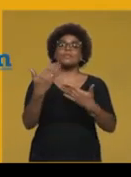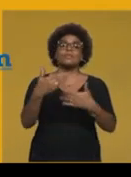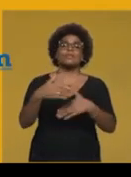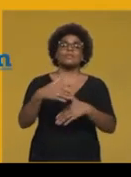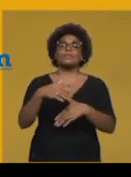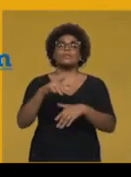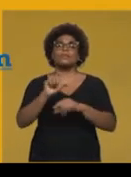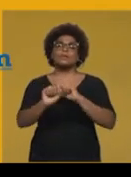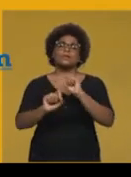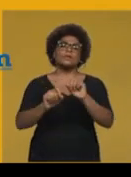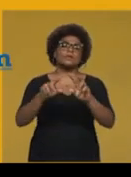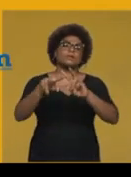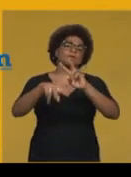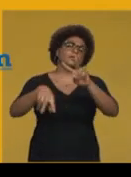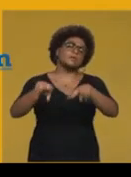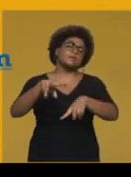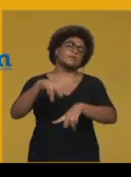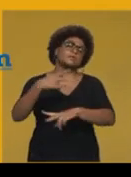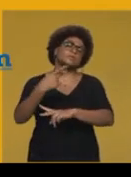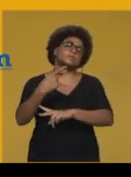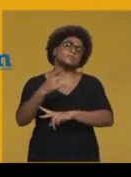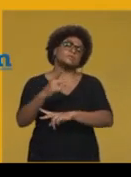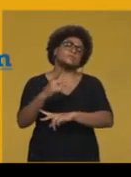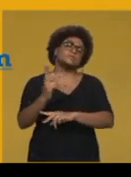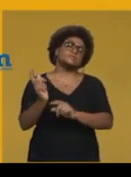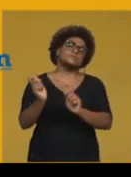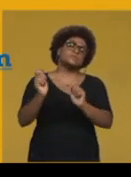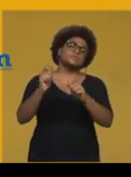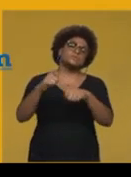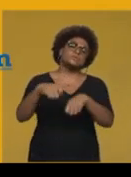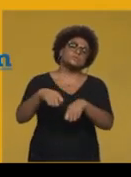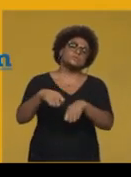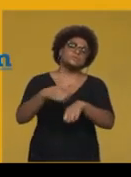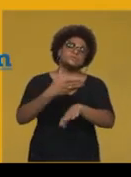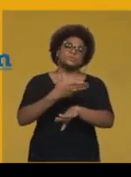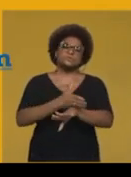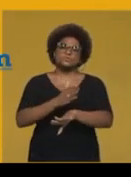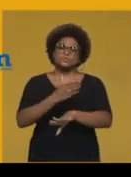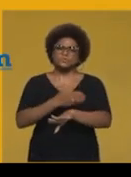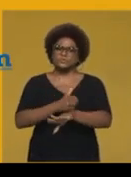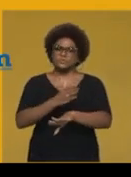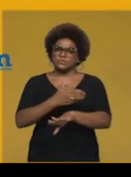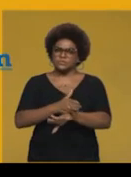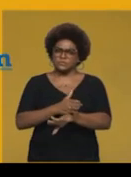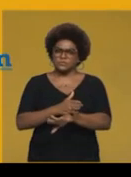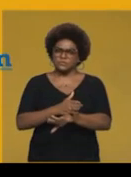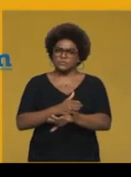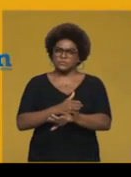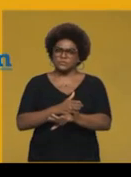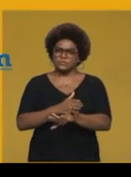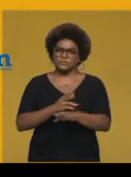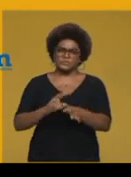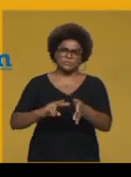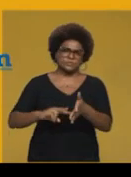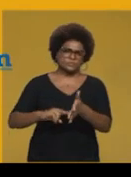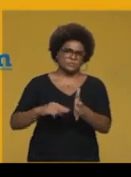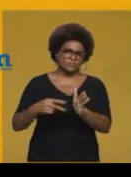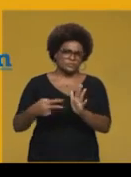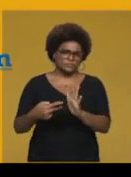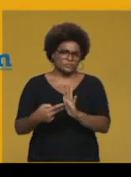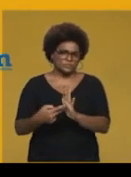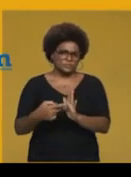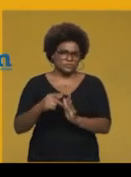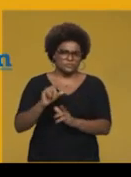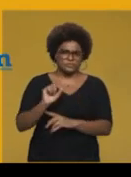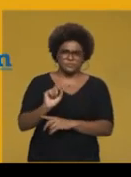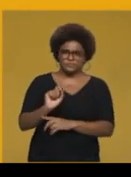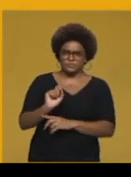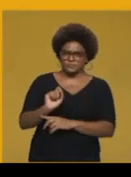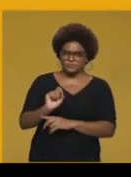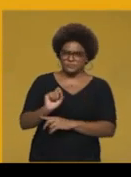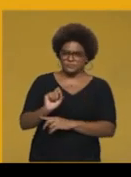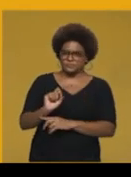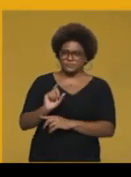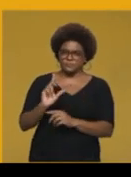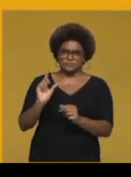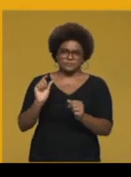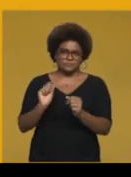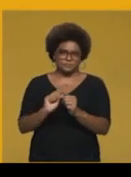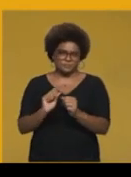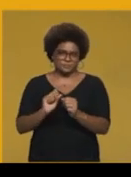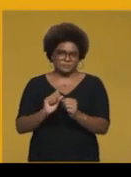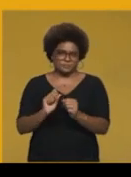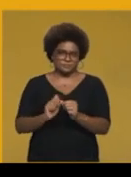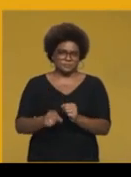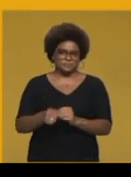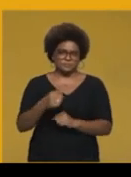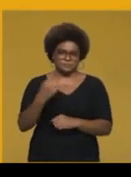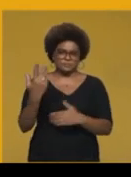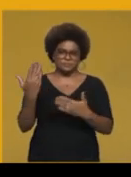descritas na matriz de referência. Isso significa que quando nós realizamos uma prova do Enem, nós